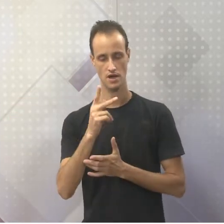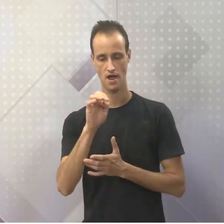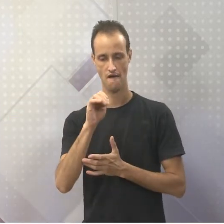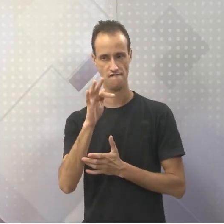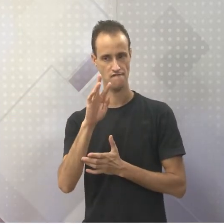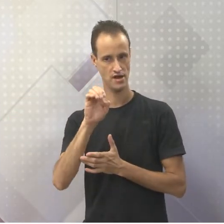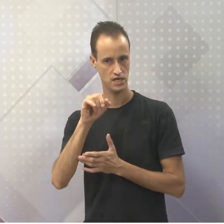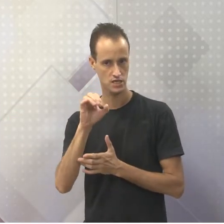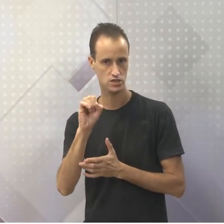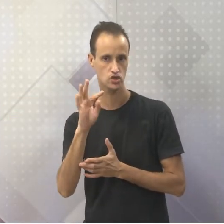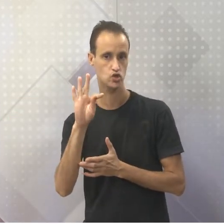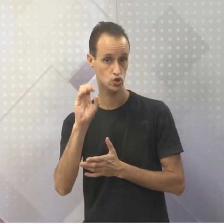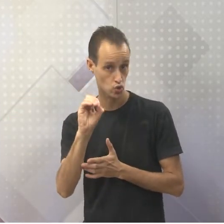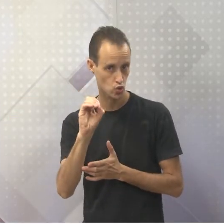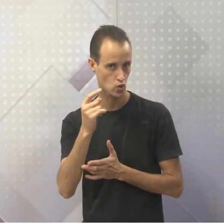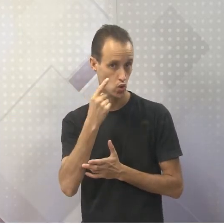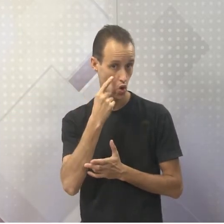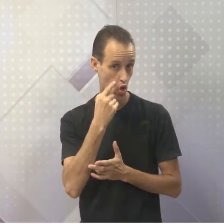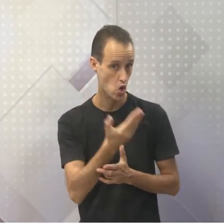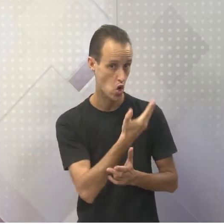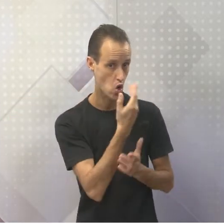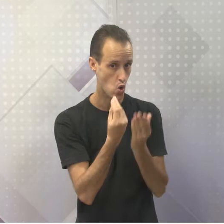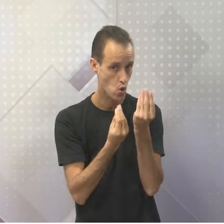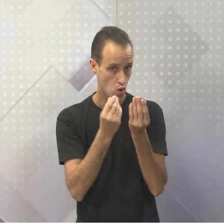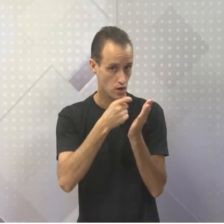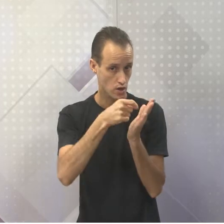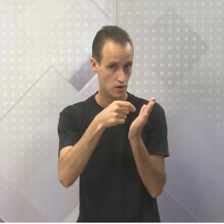Olha como se escreve Hephaestus, observa aqui.